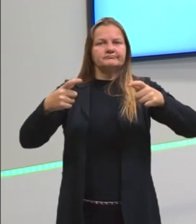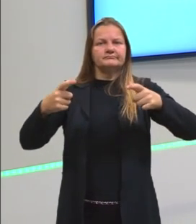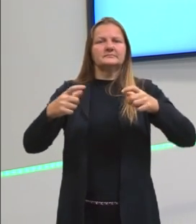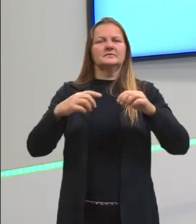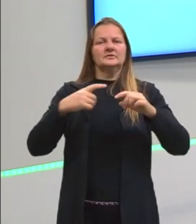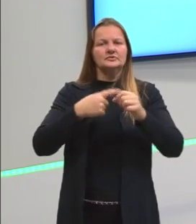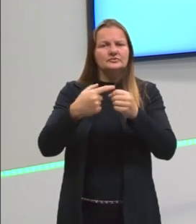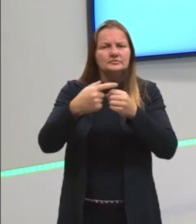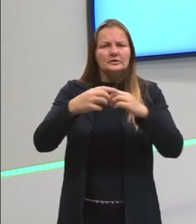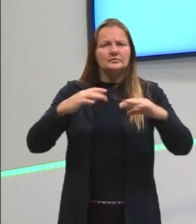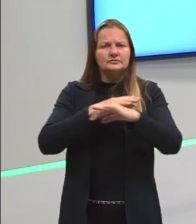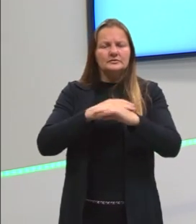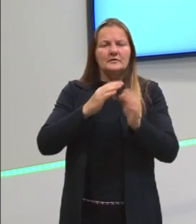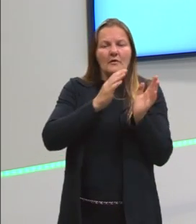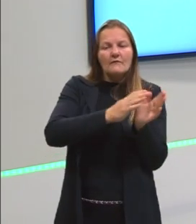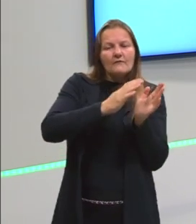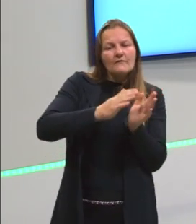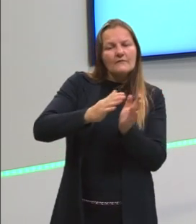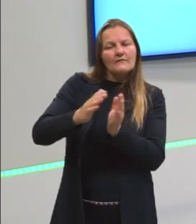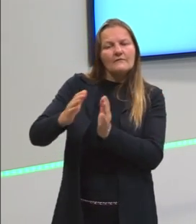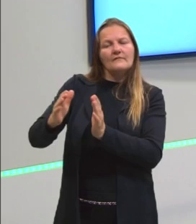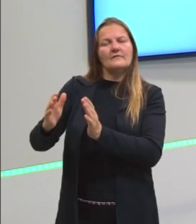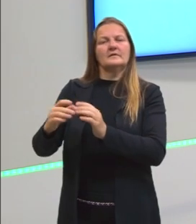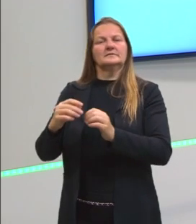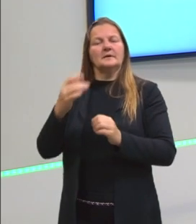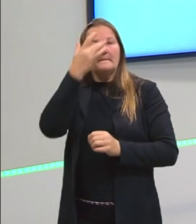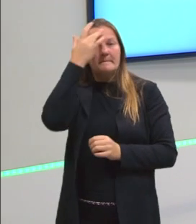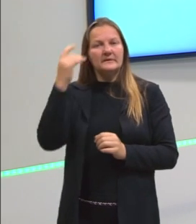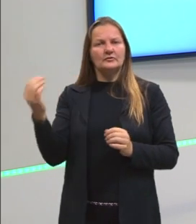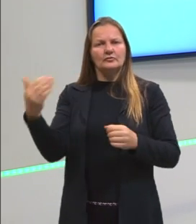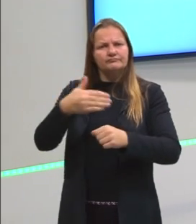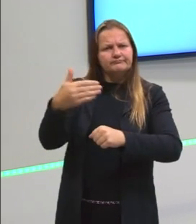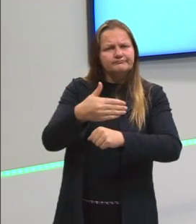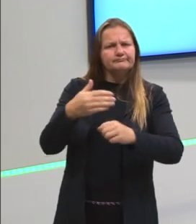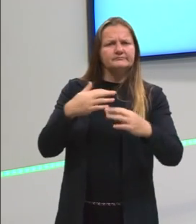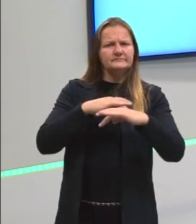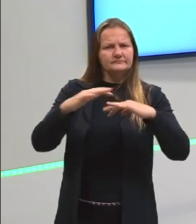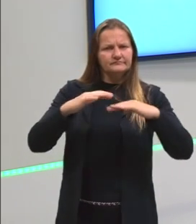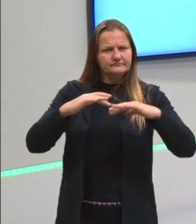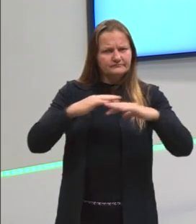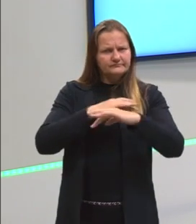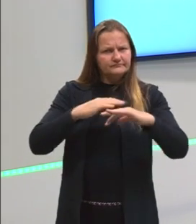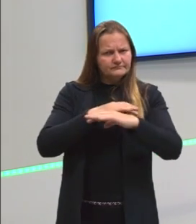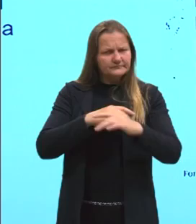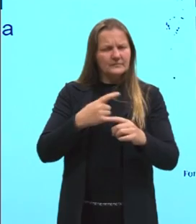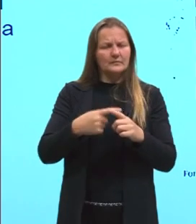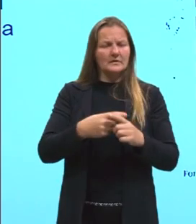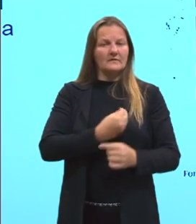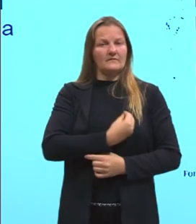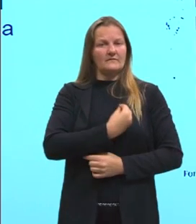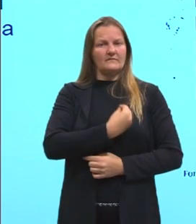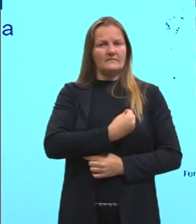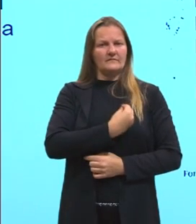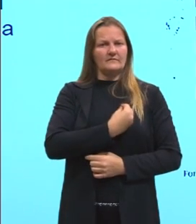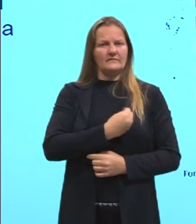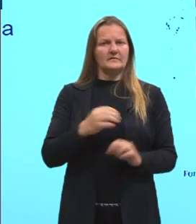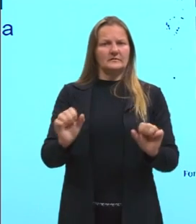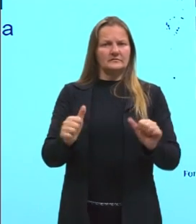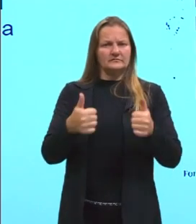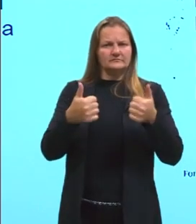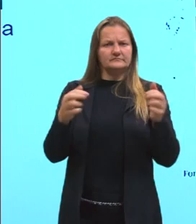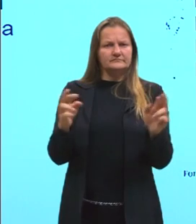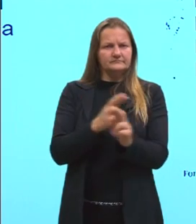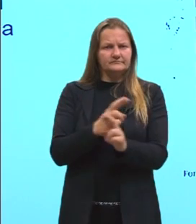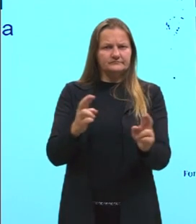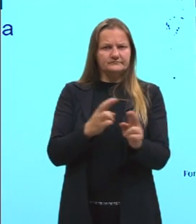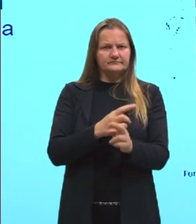que tu tem uma fase nova dessa revolução industrial, as pessoas acabam indo para a cidade, melhor condição de vida, toda essa relação aí,